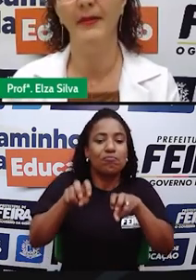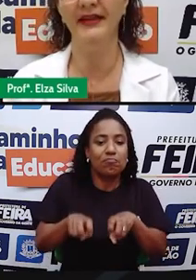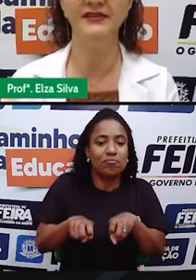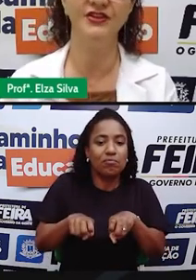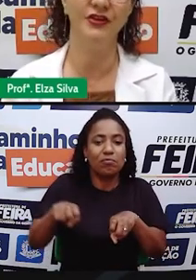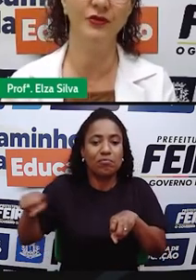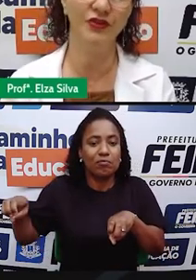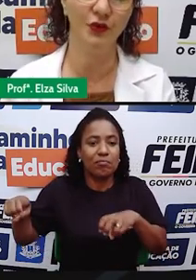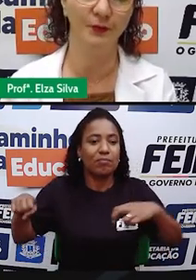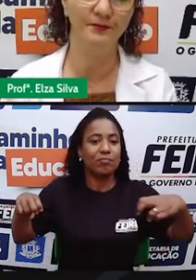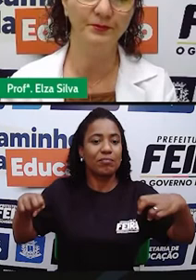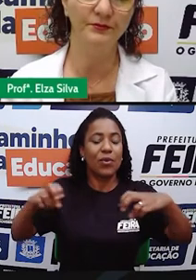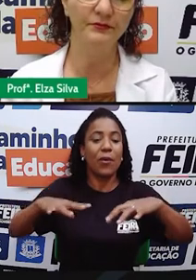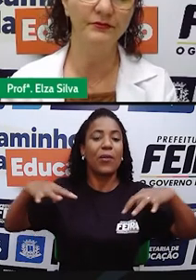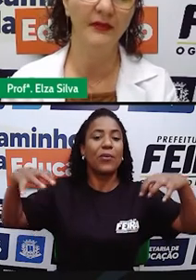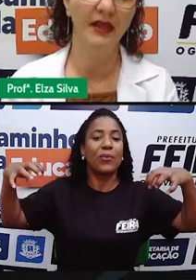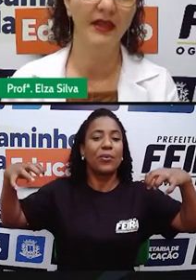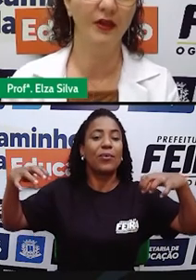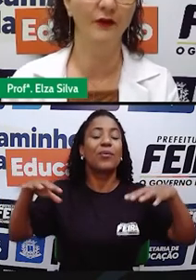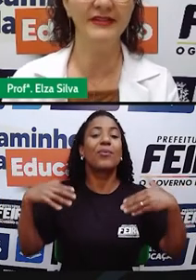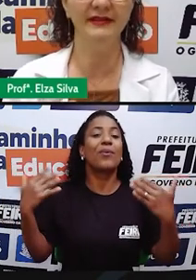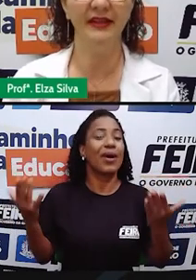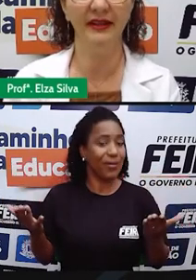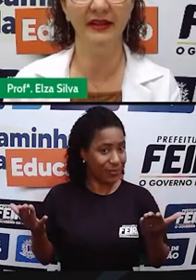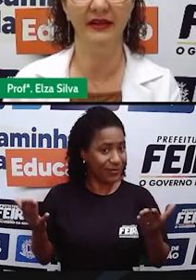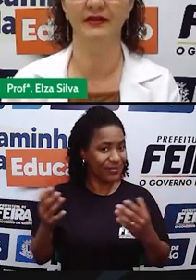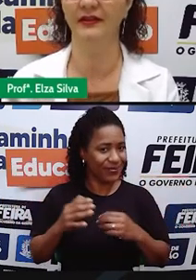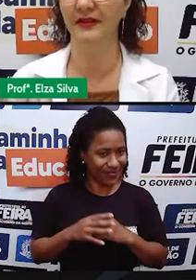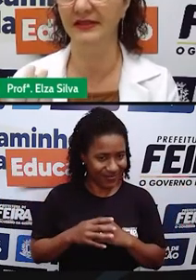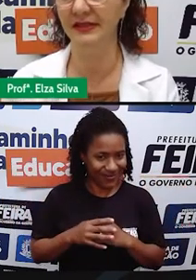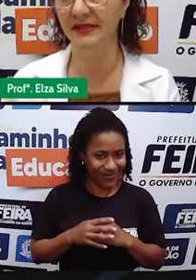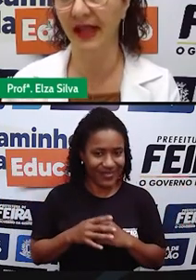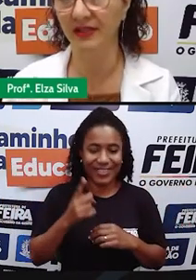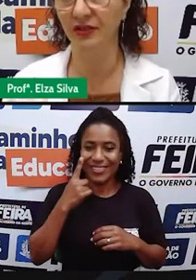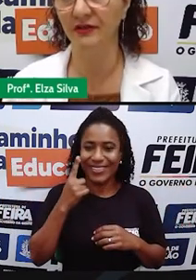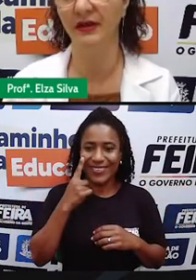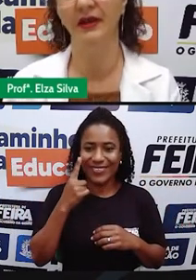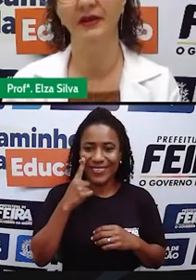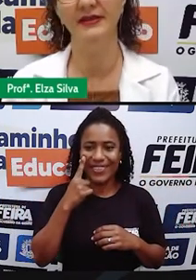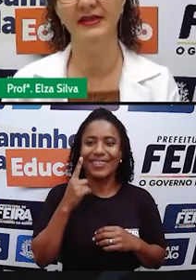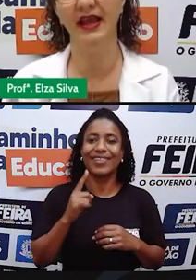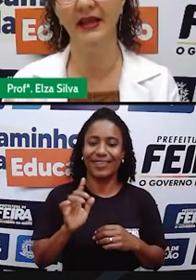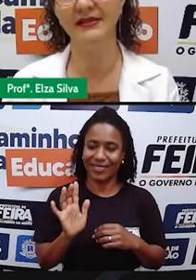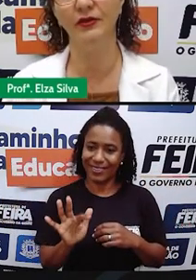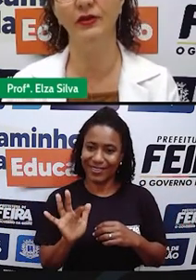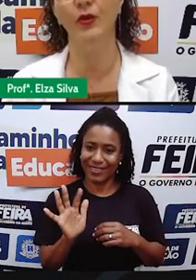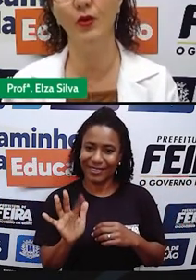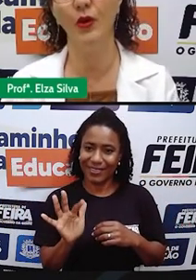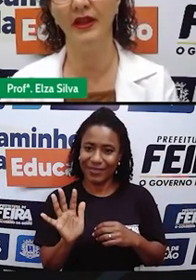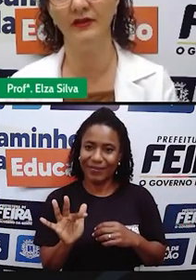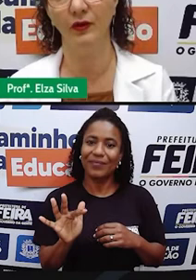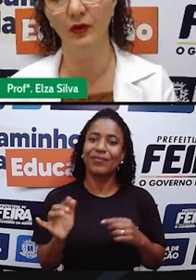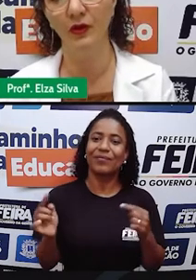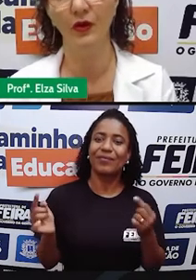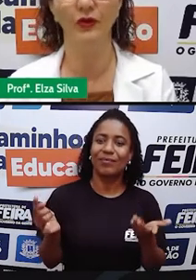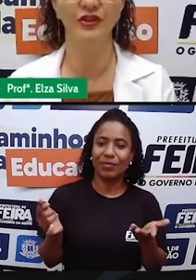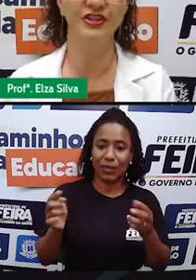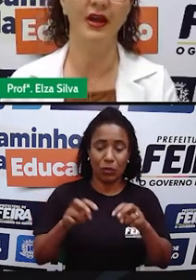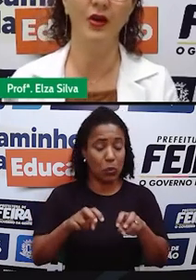para assistir ao show. Então, você tem aqui The Section, que se relaciona ao corredor,